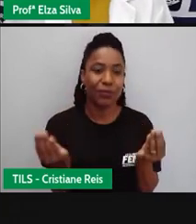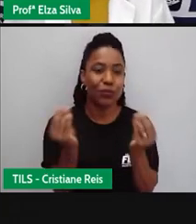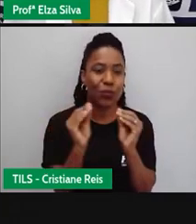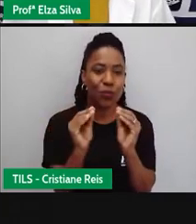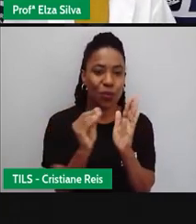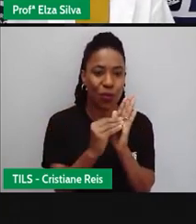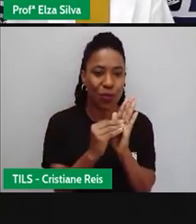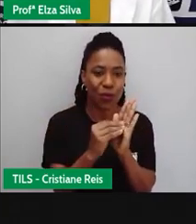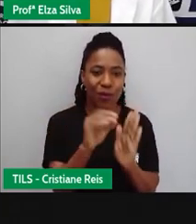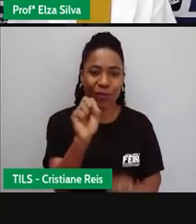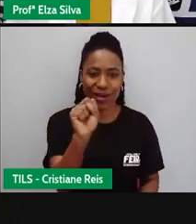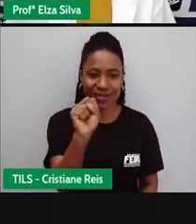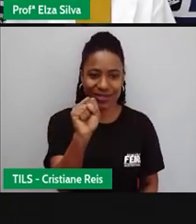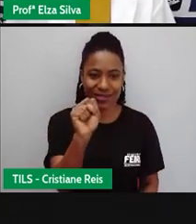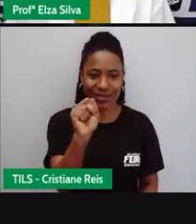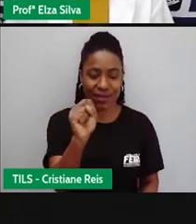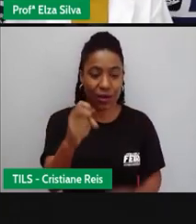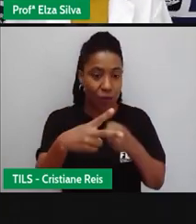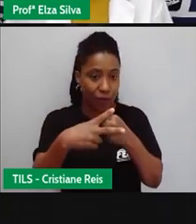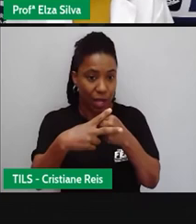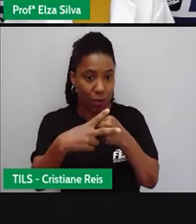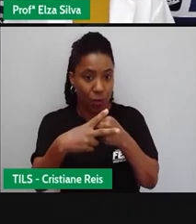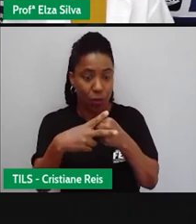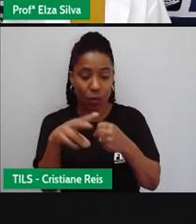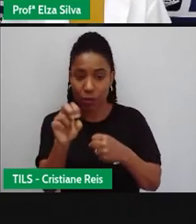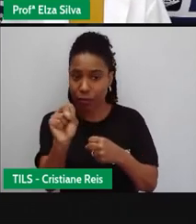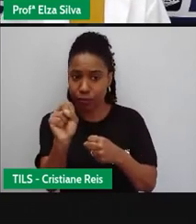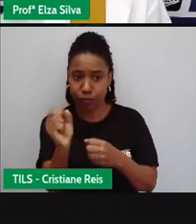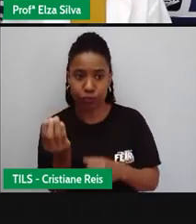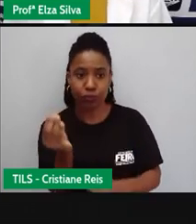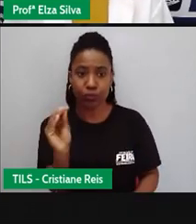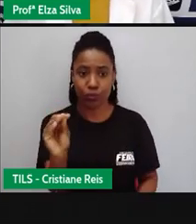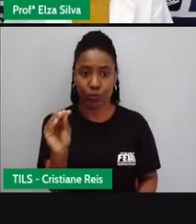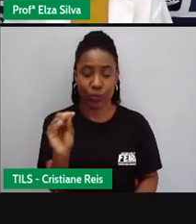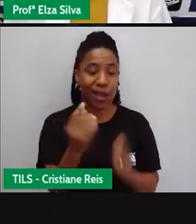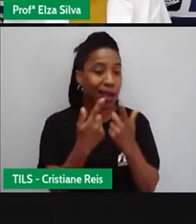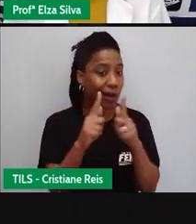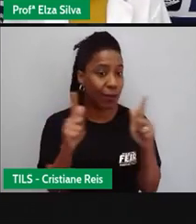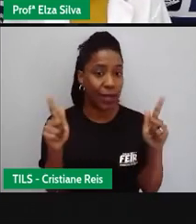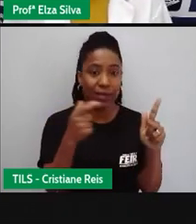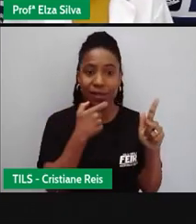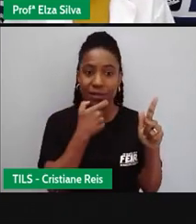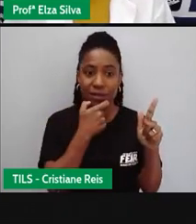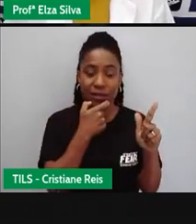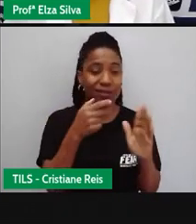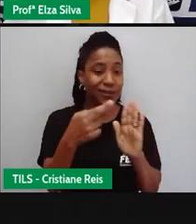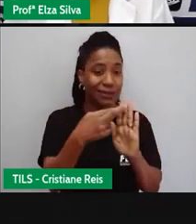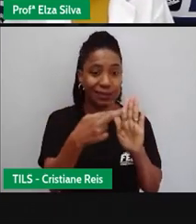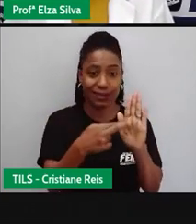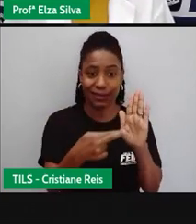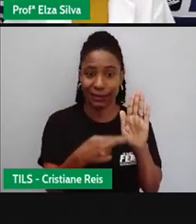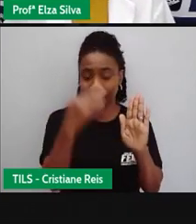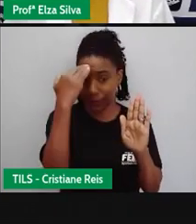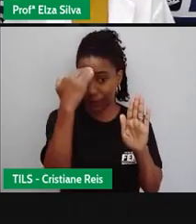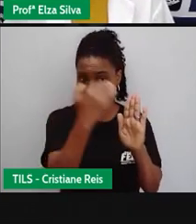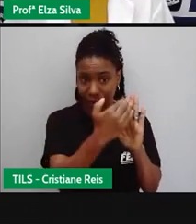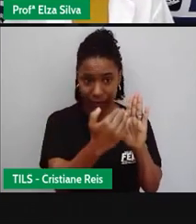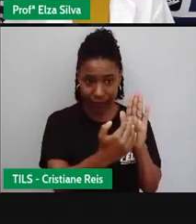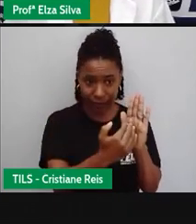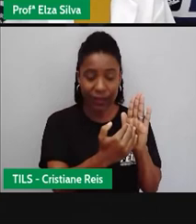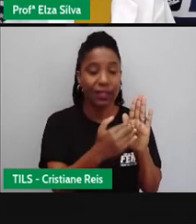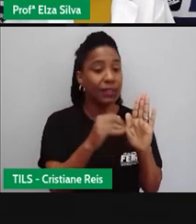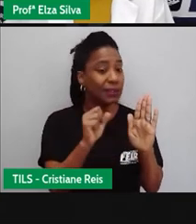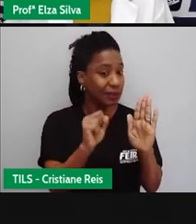no final do verbo E é uma regra Da gramática da língua inglesa Sempre que você